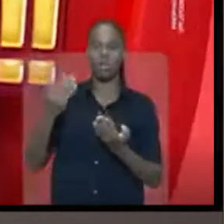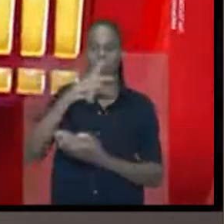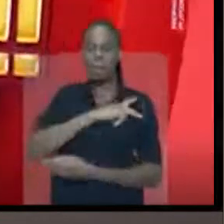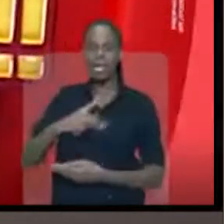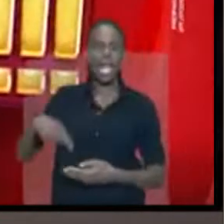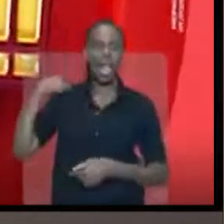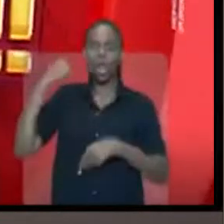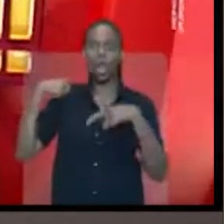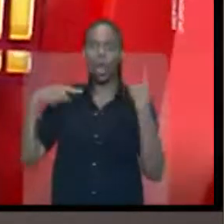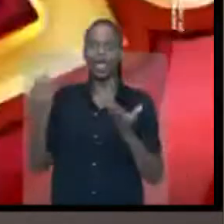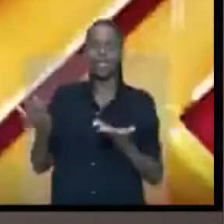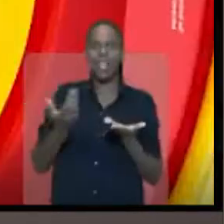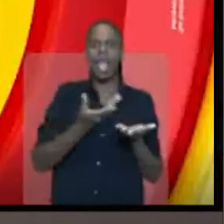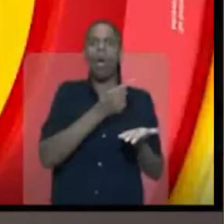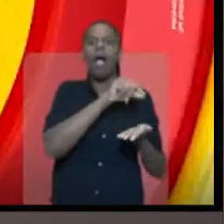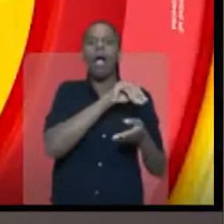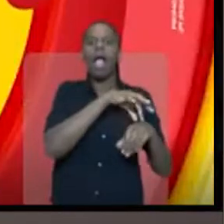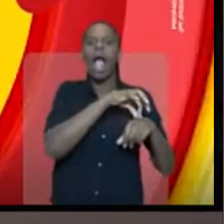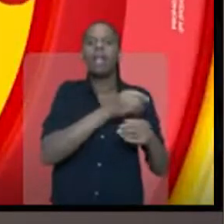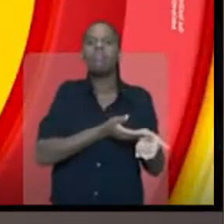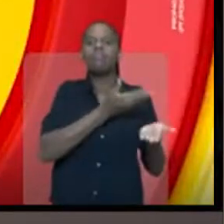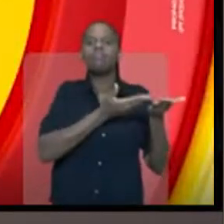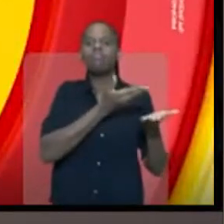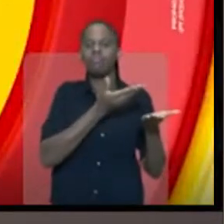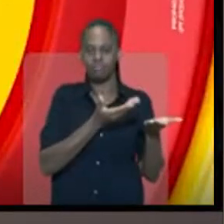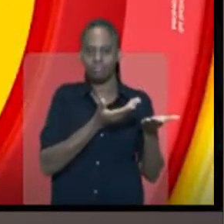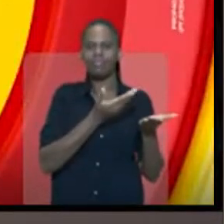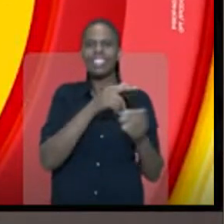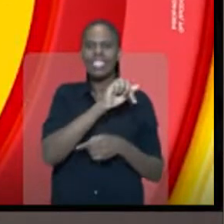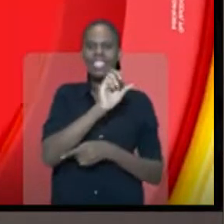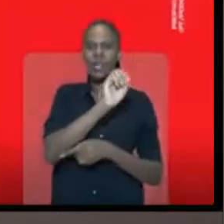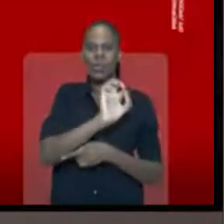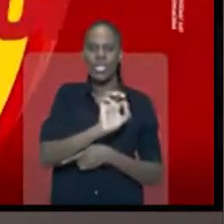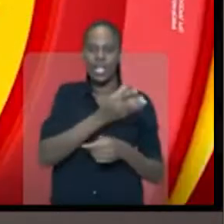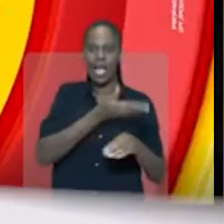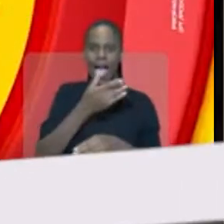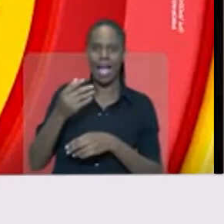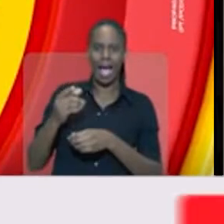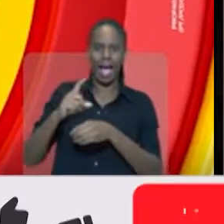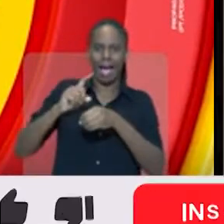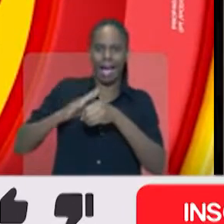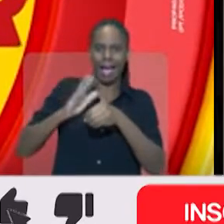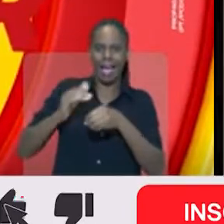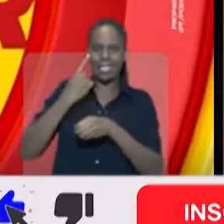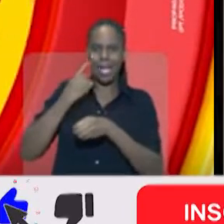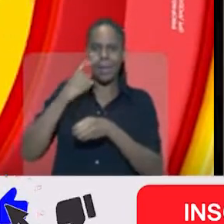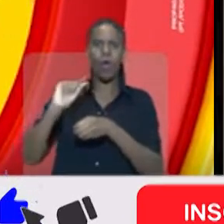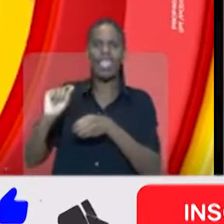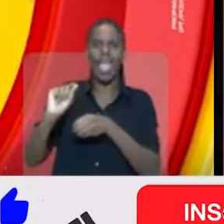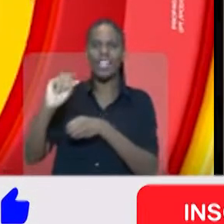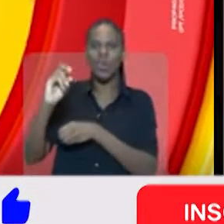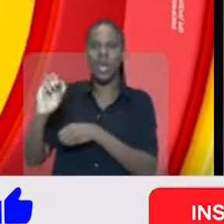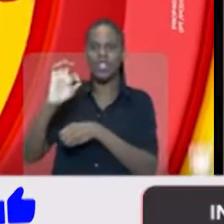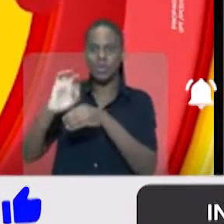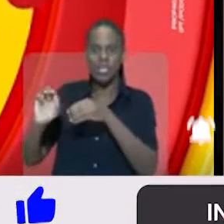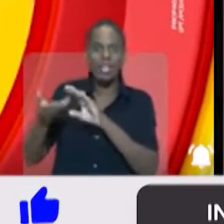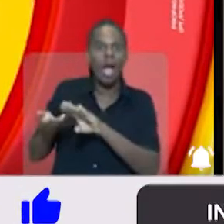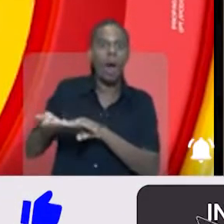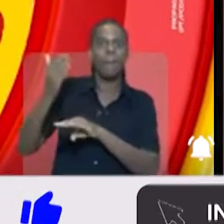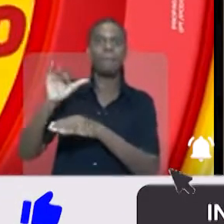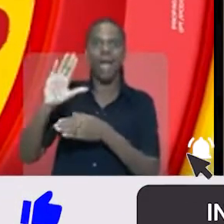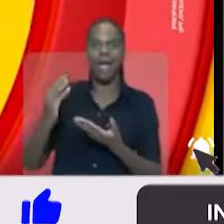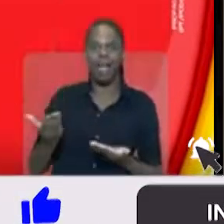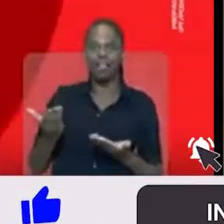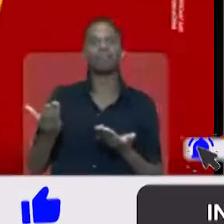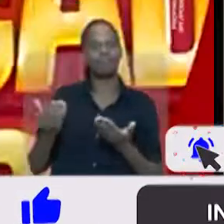enlouqueceu. O quilo da carne, 75% mais caro. E a cebola, essa é pra chorar. Mais de 50% de